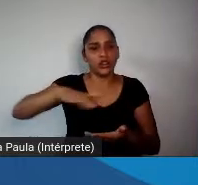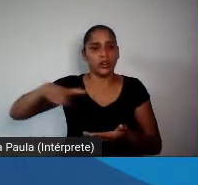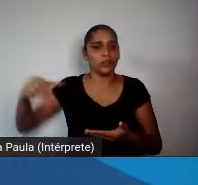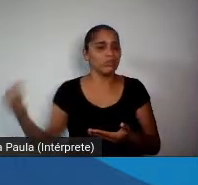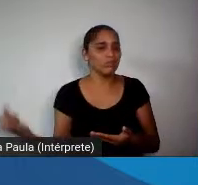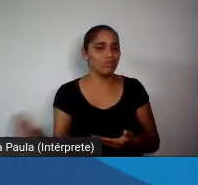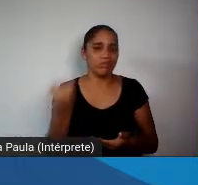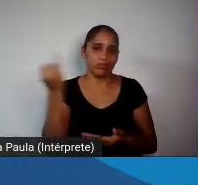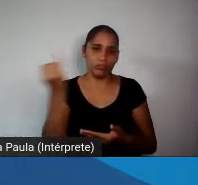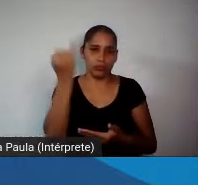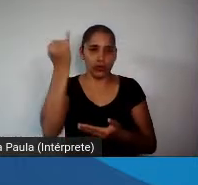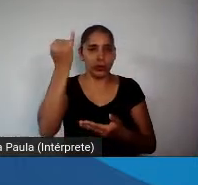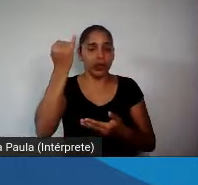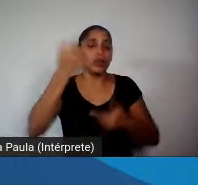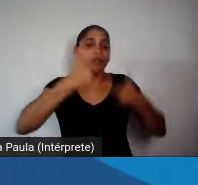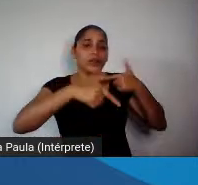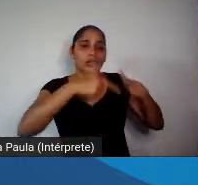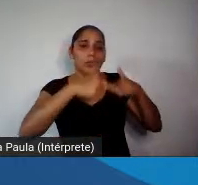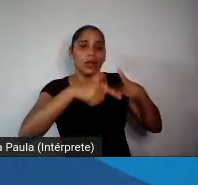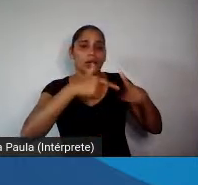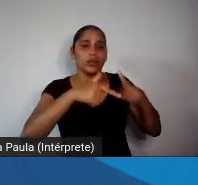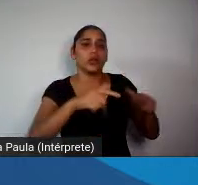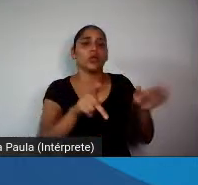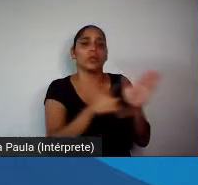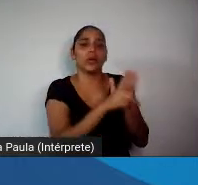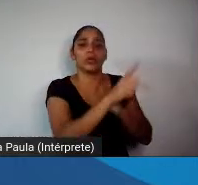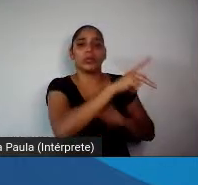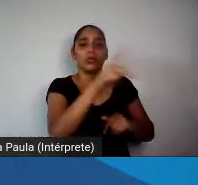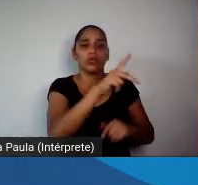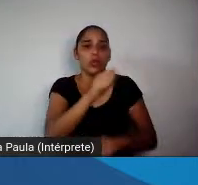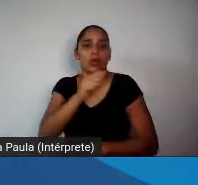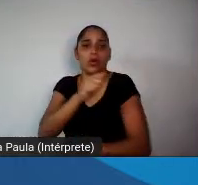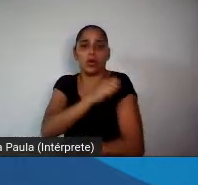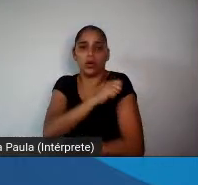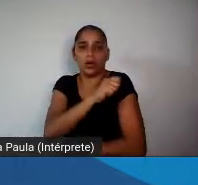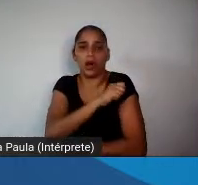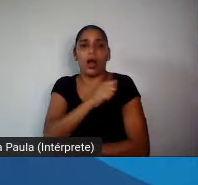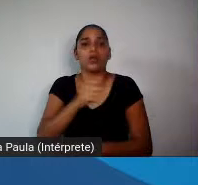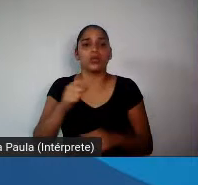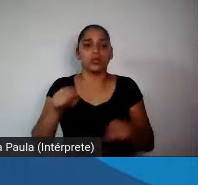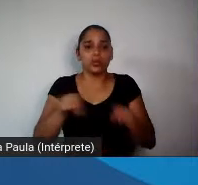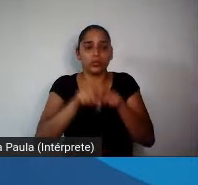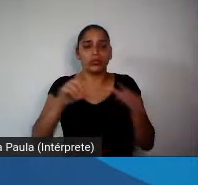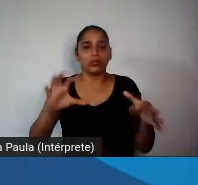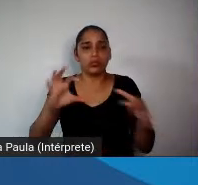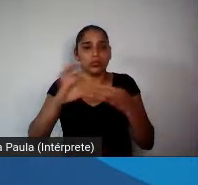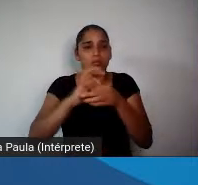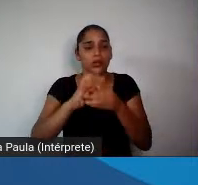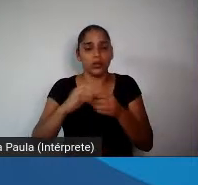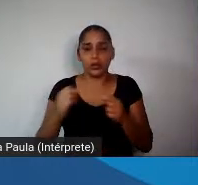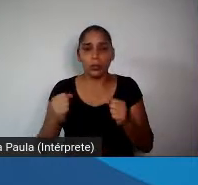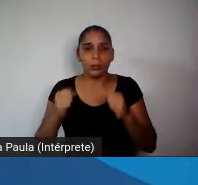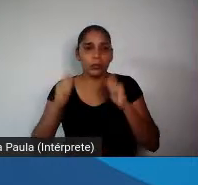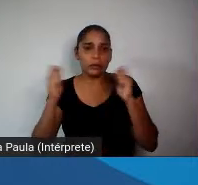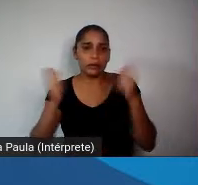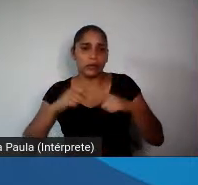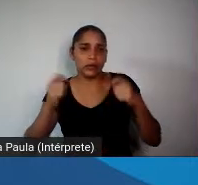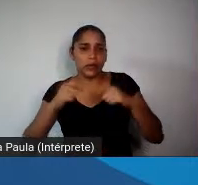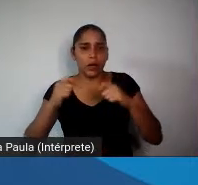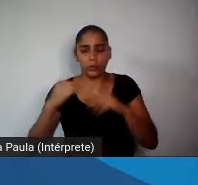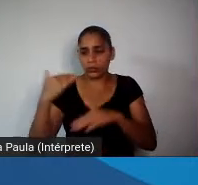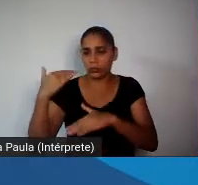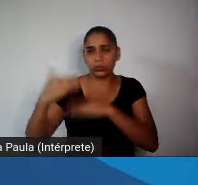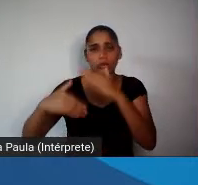para os trabalhadores da educação, para os alunos, para que nós possamos gerar este cidadão do futuro